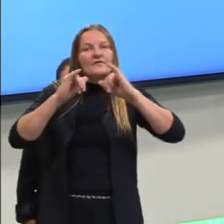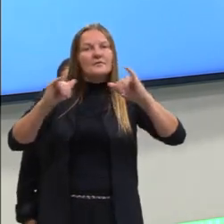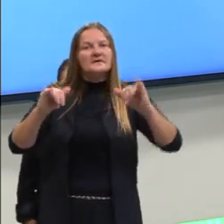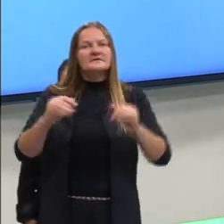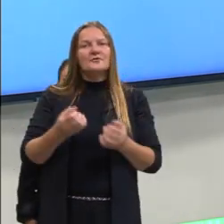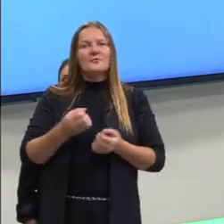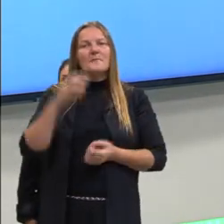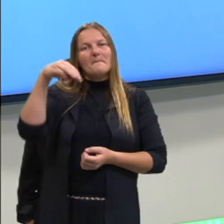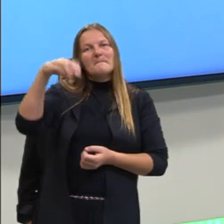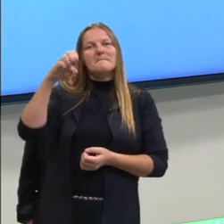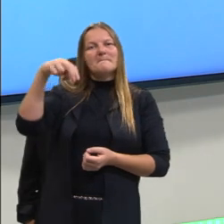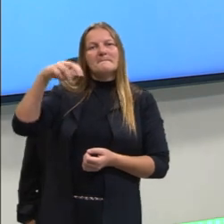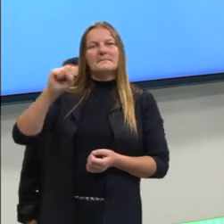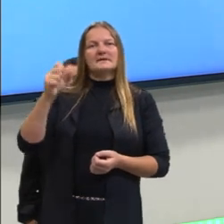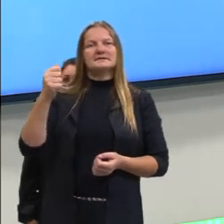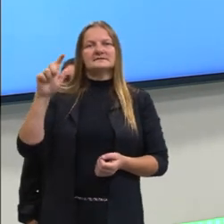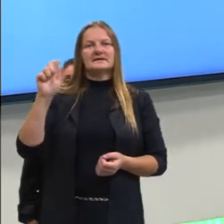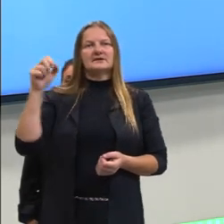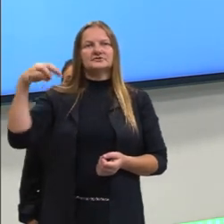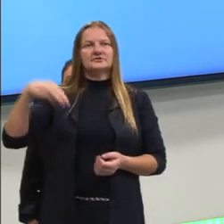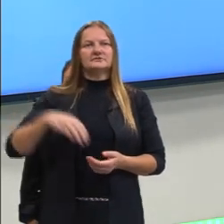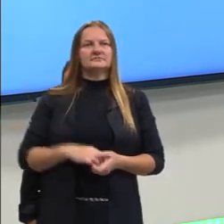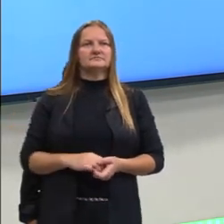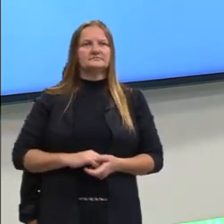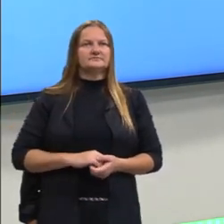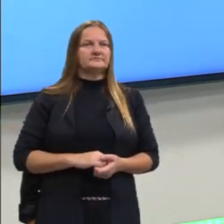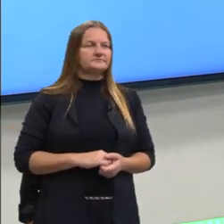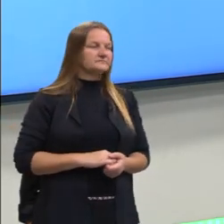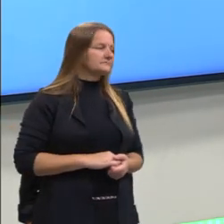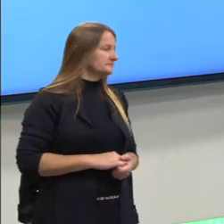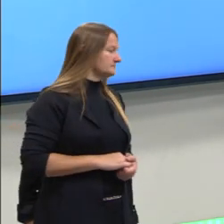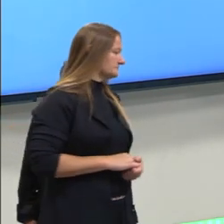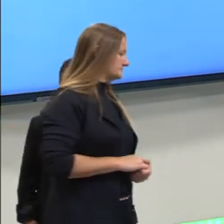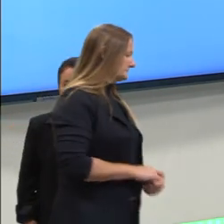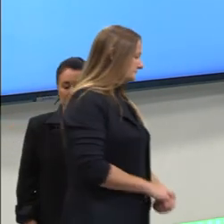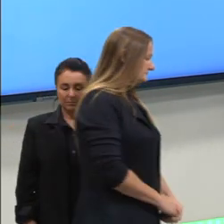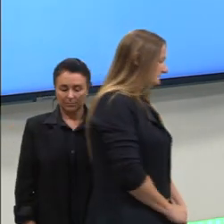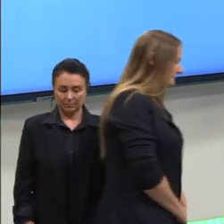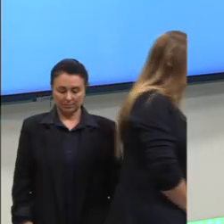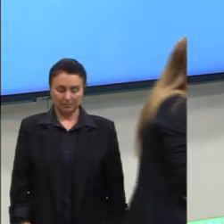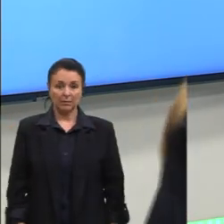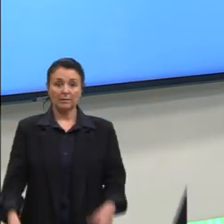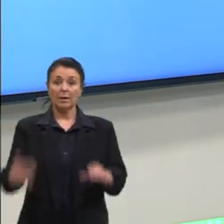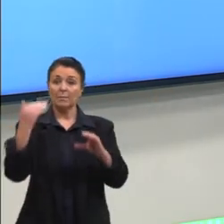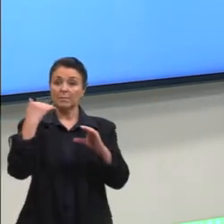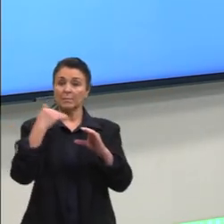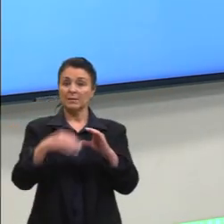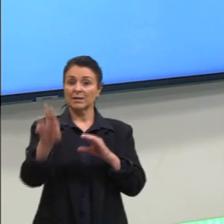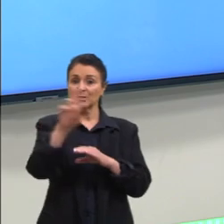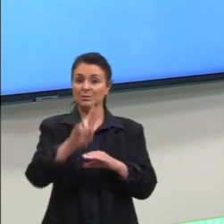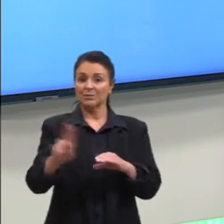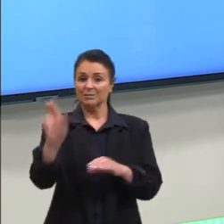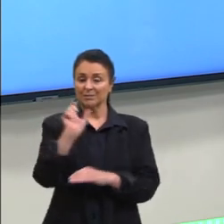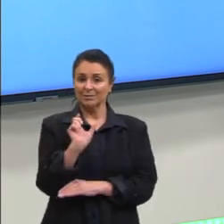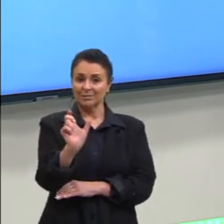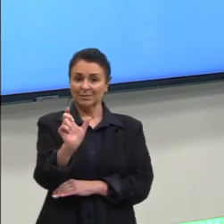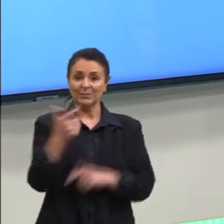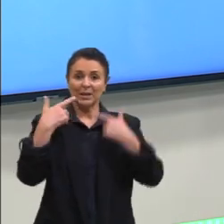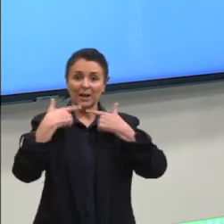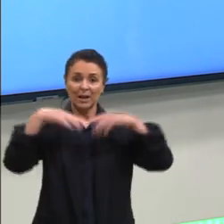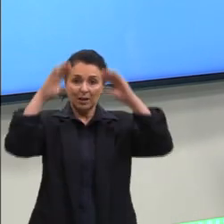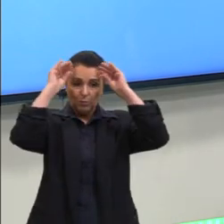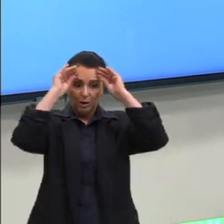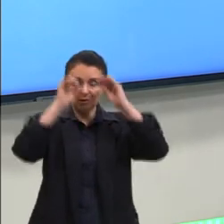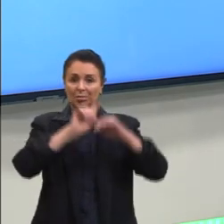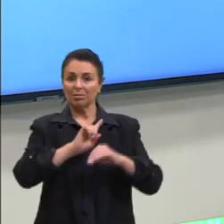mensagem através da fala, através da escrita, utilizando palavras. Já a linguagem não